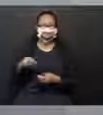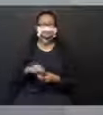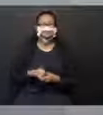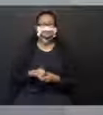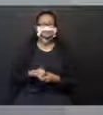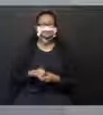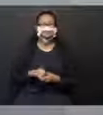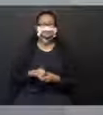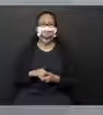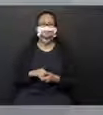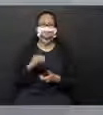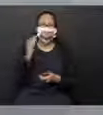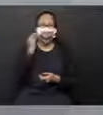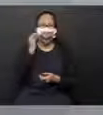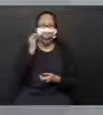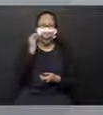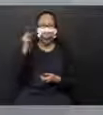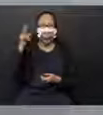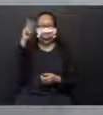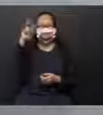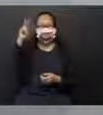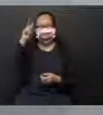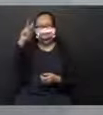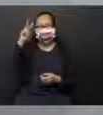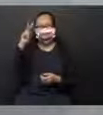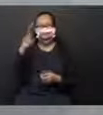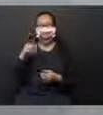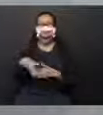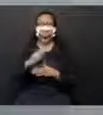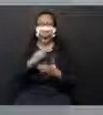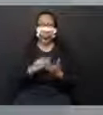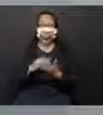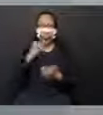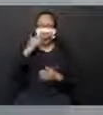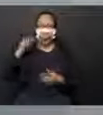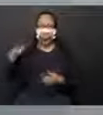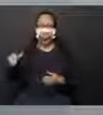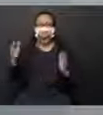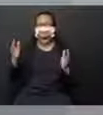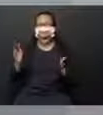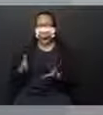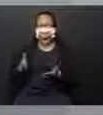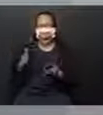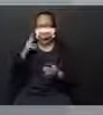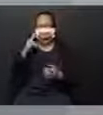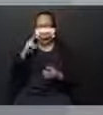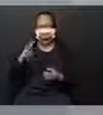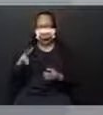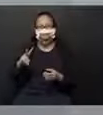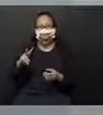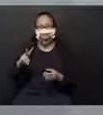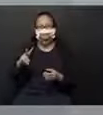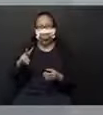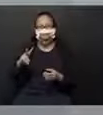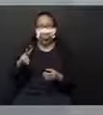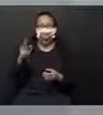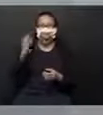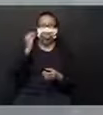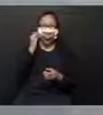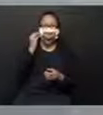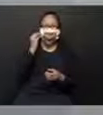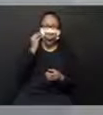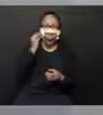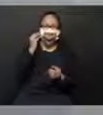Lembram dessa parte? Aquela parte que todas as crianças agora viram os cientistas da aula. E agora,